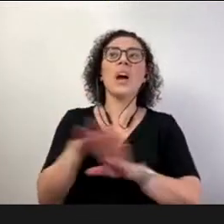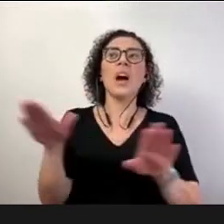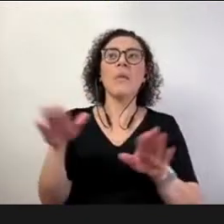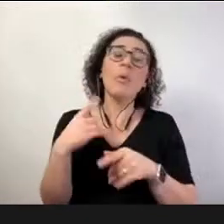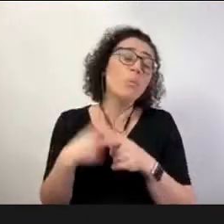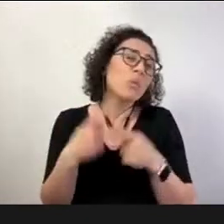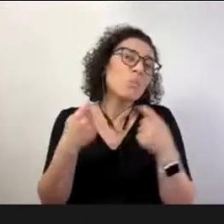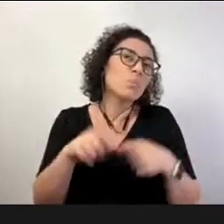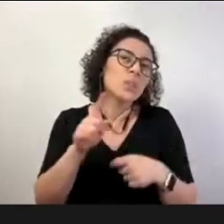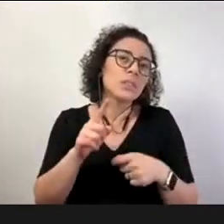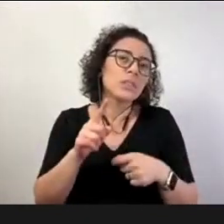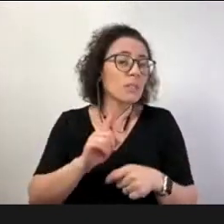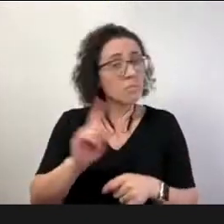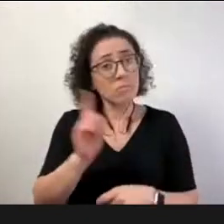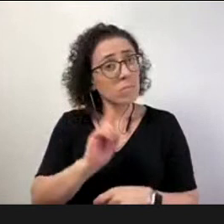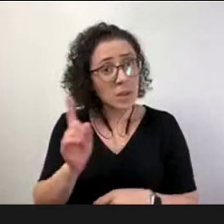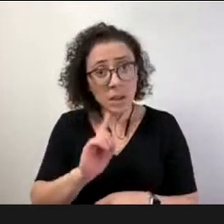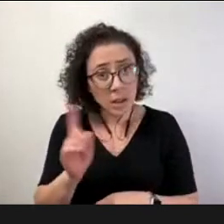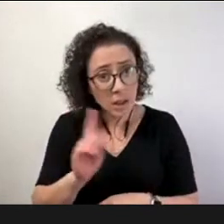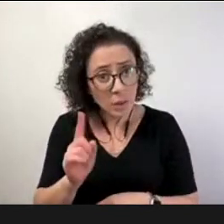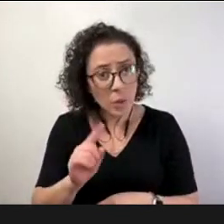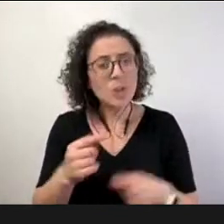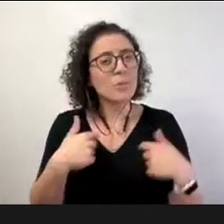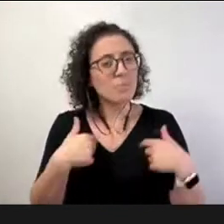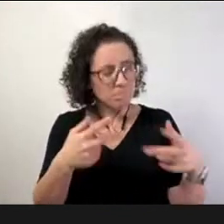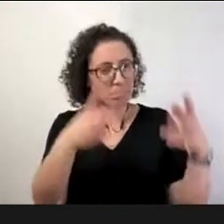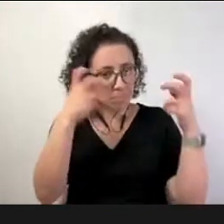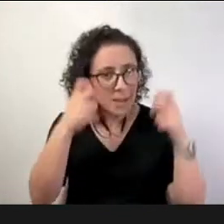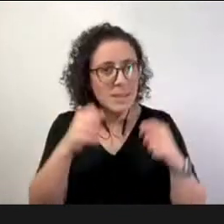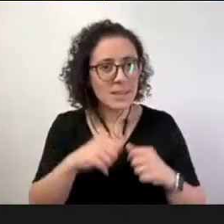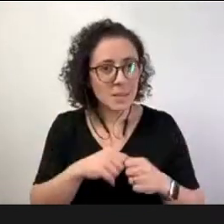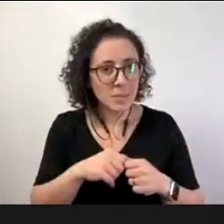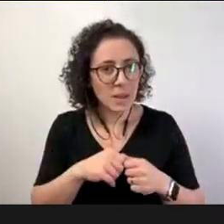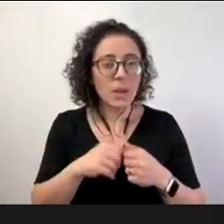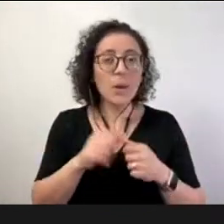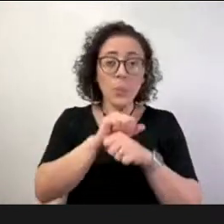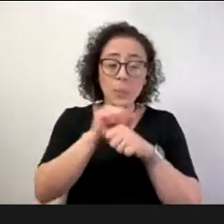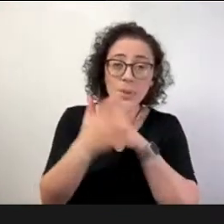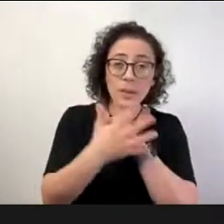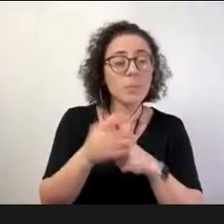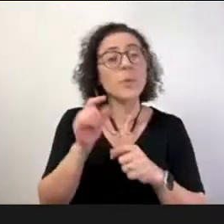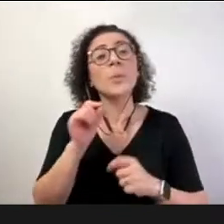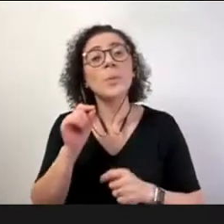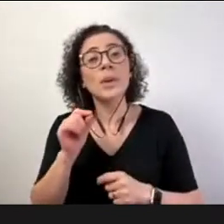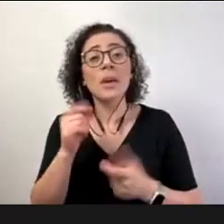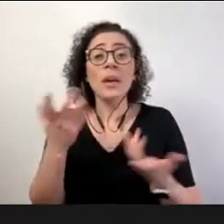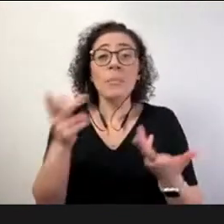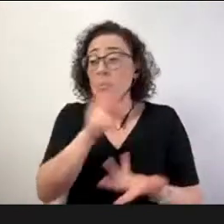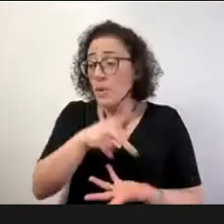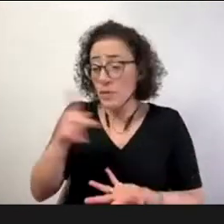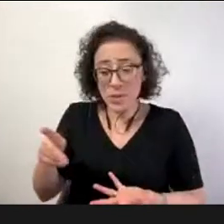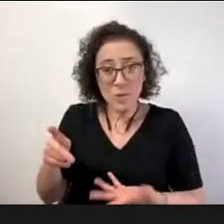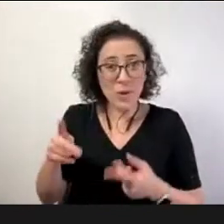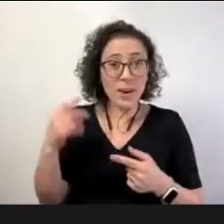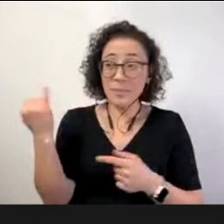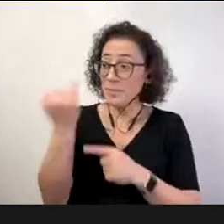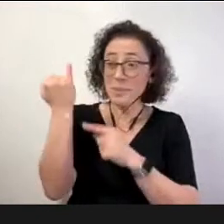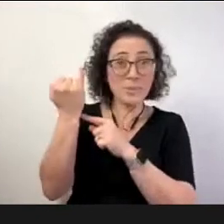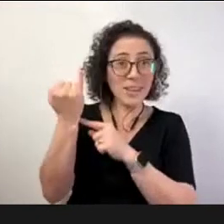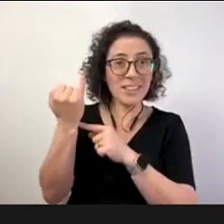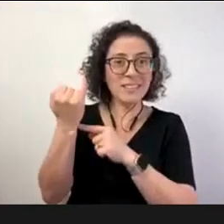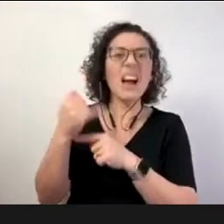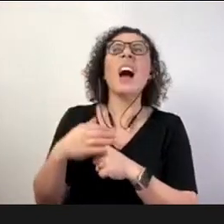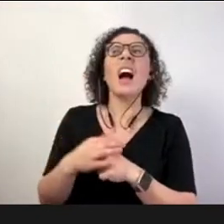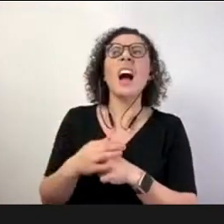tanta mudança mas com certeza é um trabalho que tá sendo impactado né com certeza é trabalho que vai ser transformado em função desse